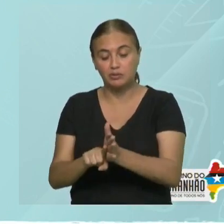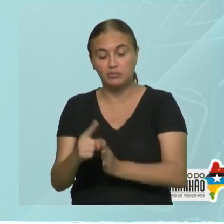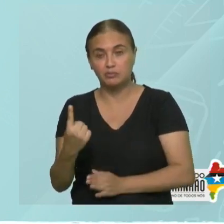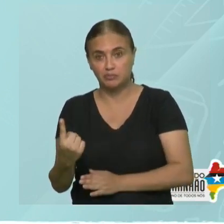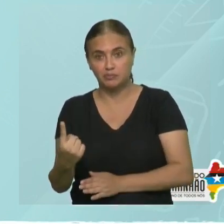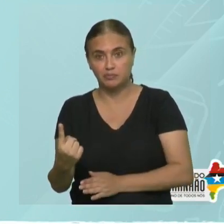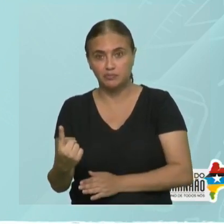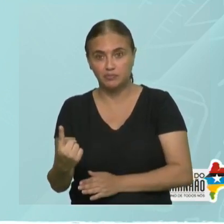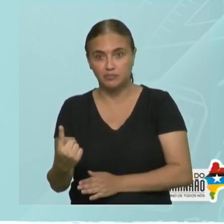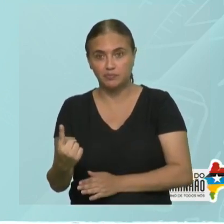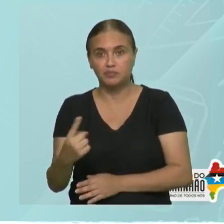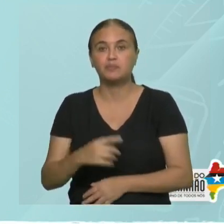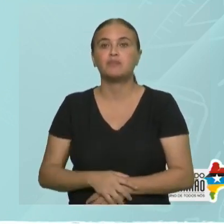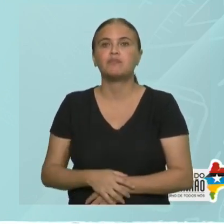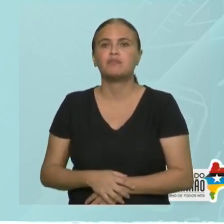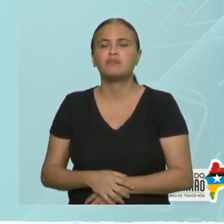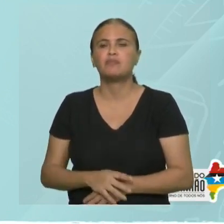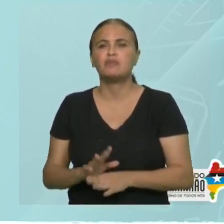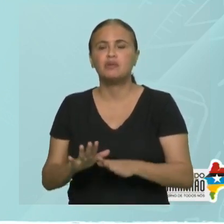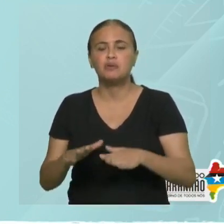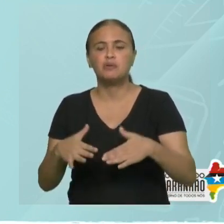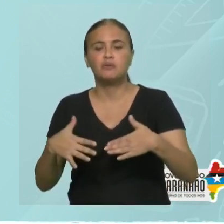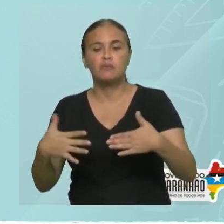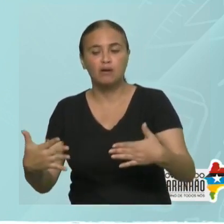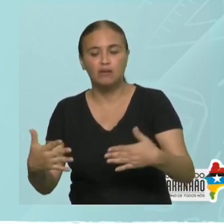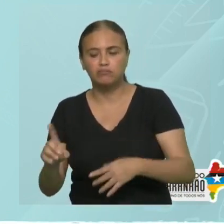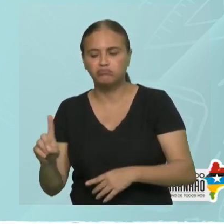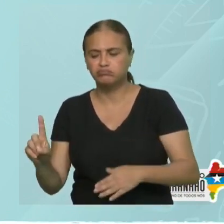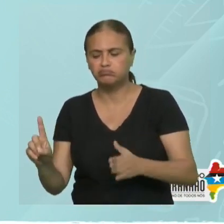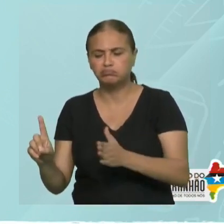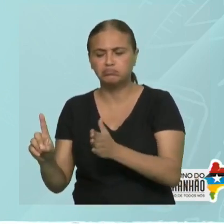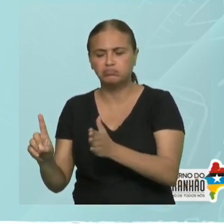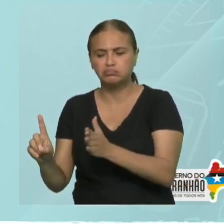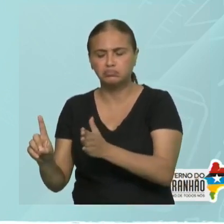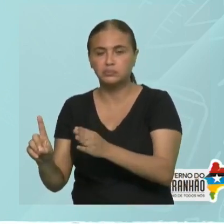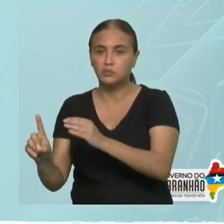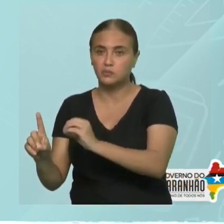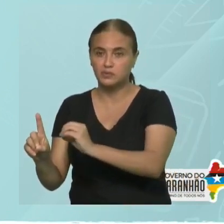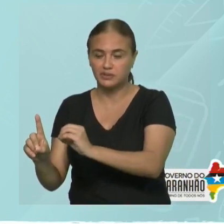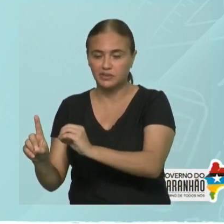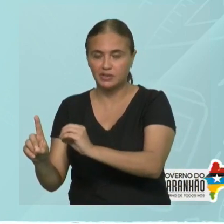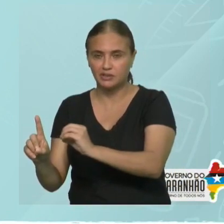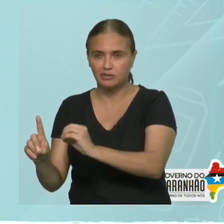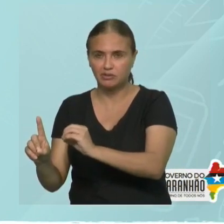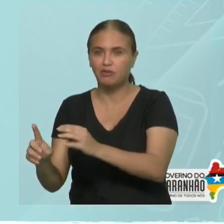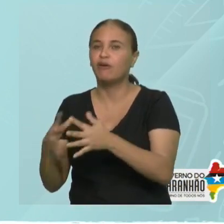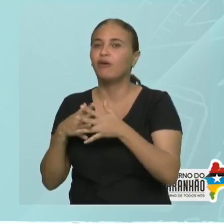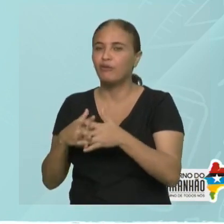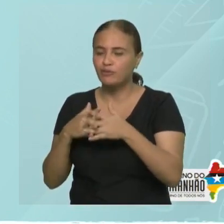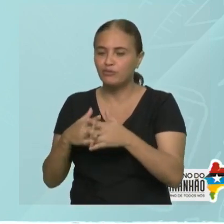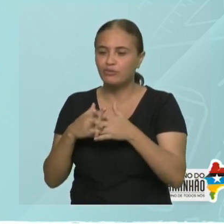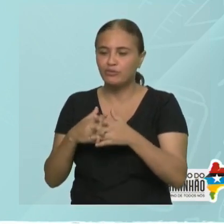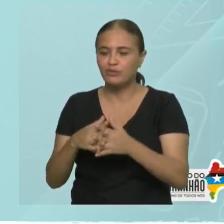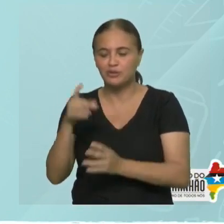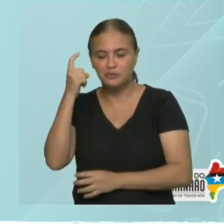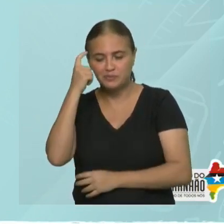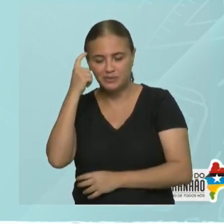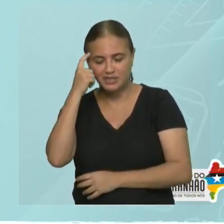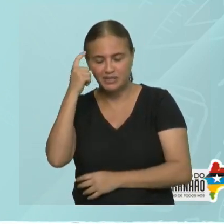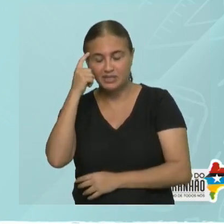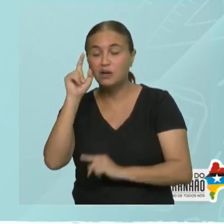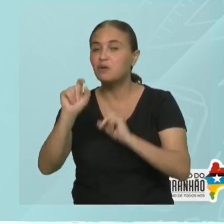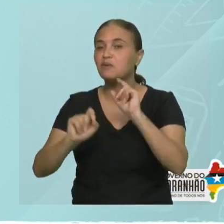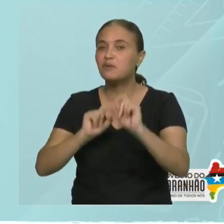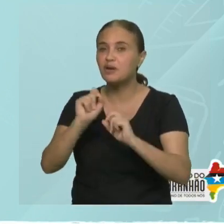Zero e menos um. Quem é que está mais à direita? É o zero. Isso é um pouco confuso. A gente passa a vida toda achando